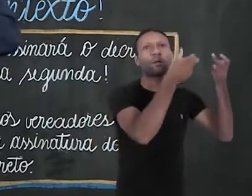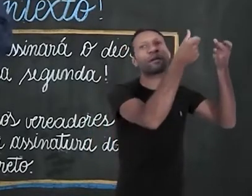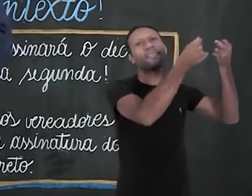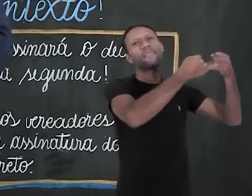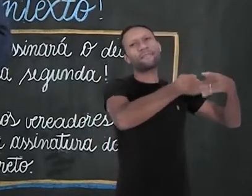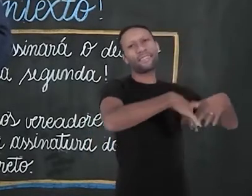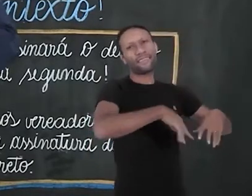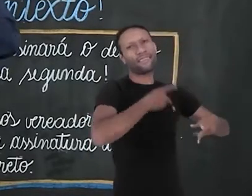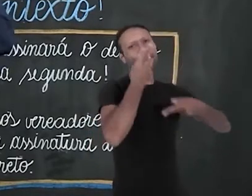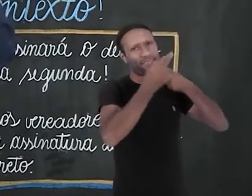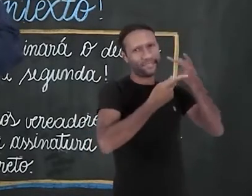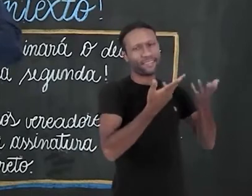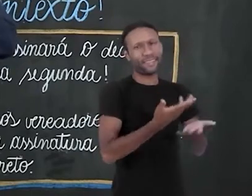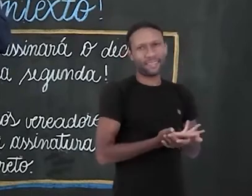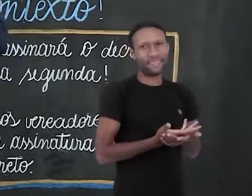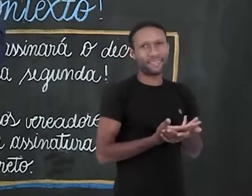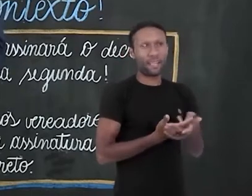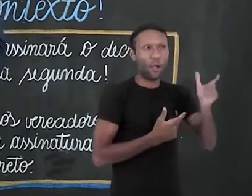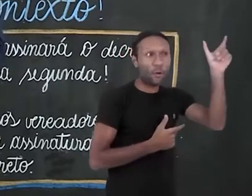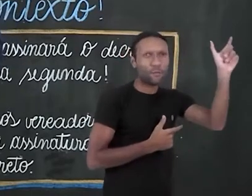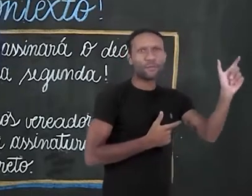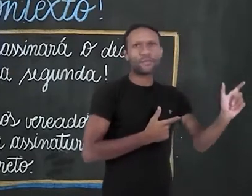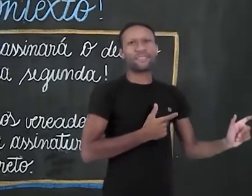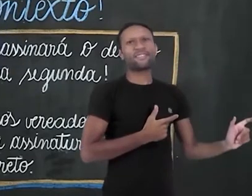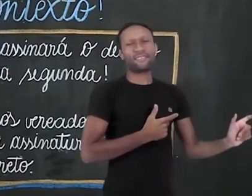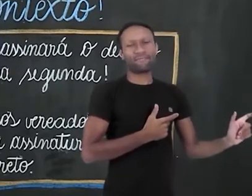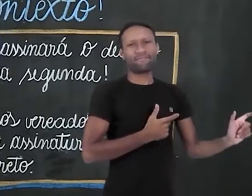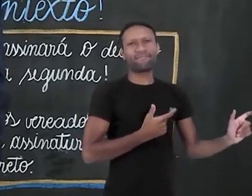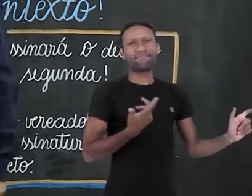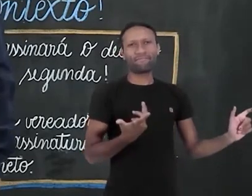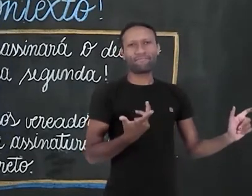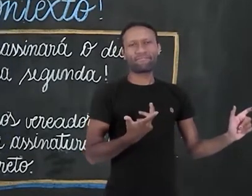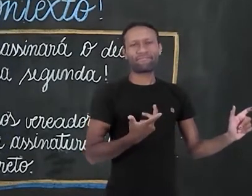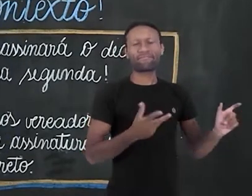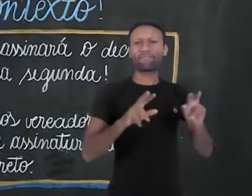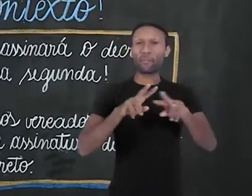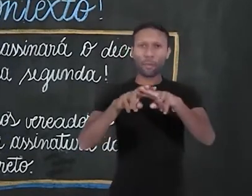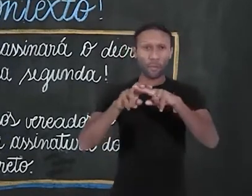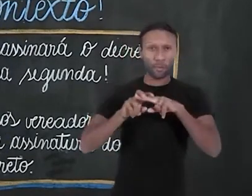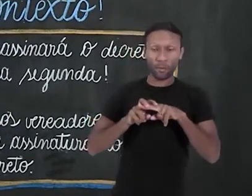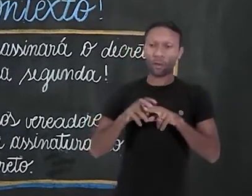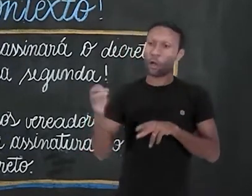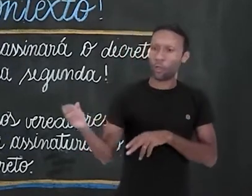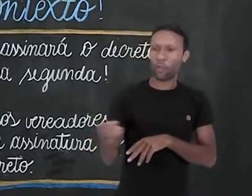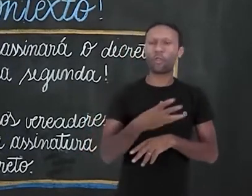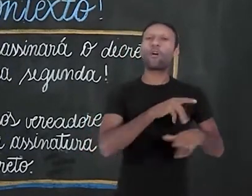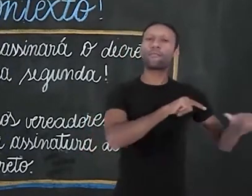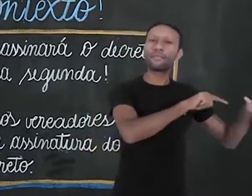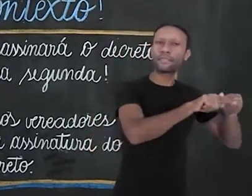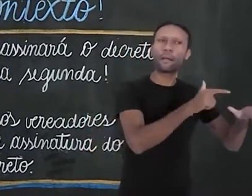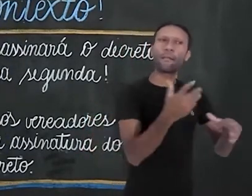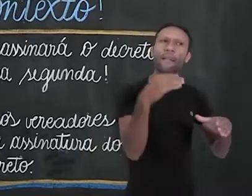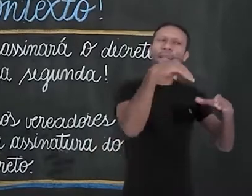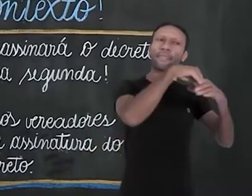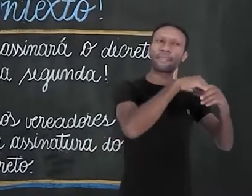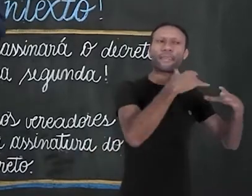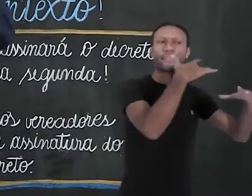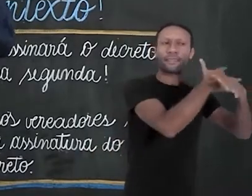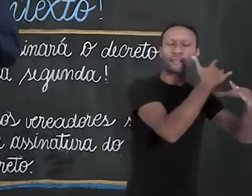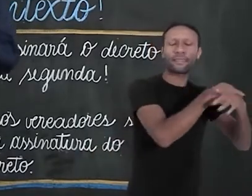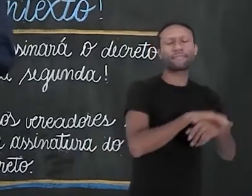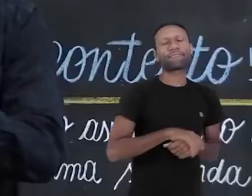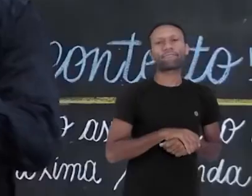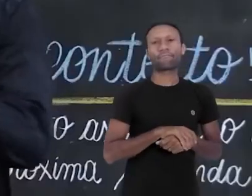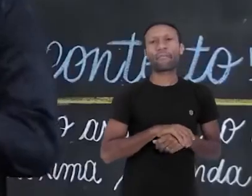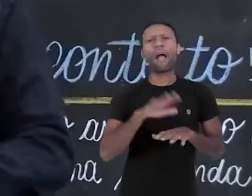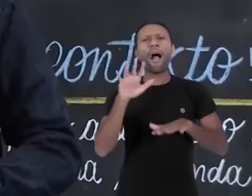nesse momento, que é o sujeito. O sujeito da oração. Nesse caso, os novos empreendimentos inaugurados na cidade. Às vezes a